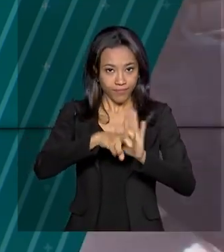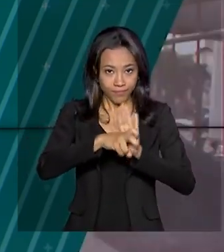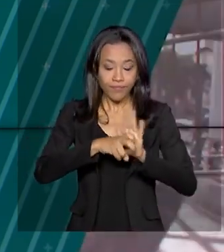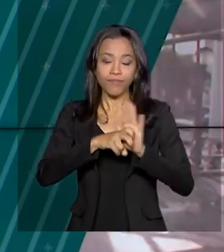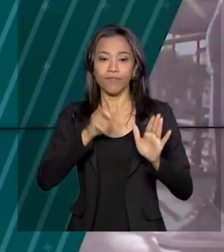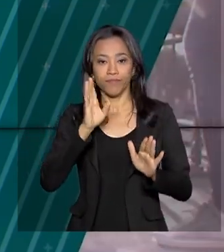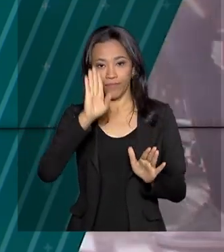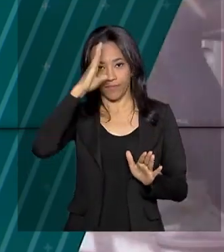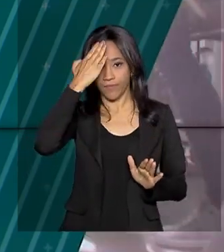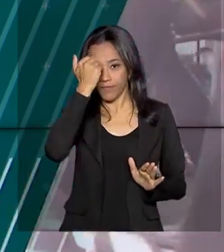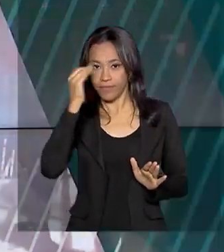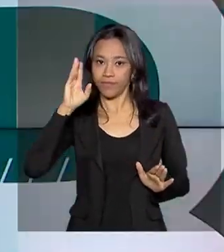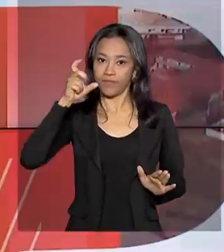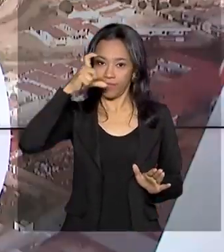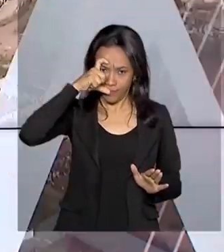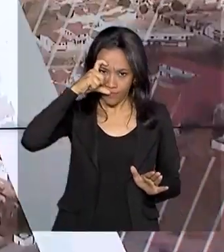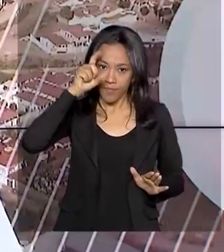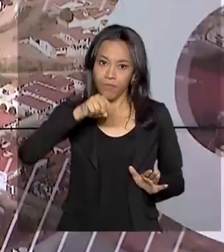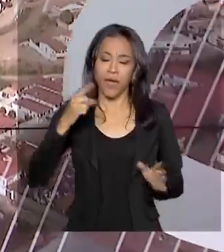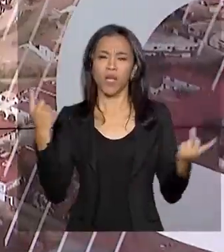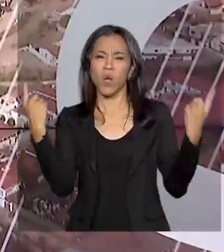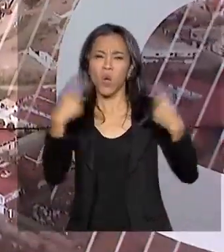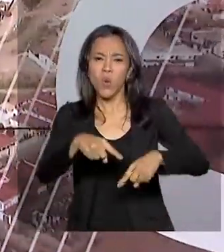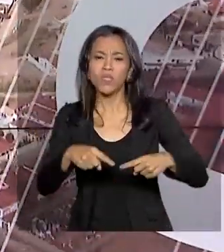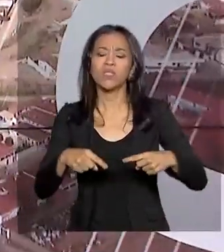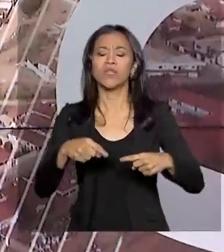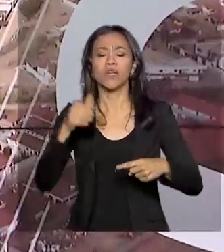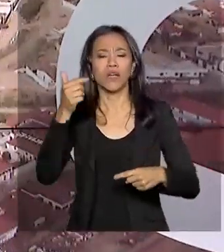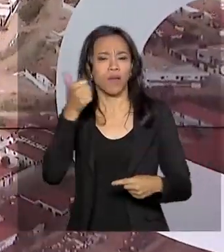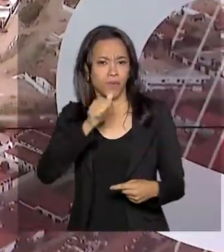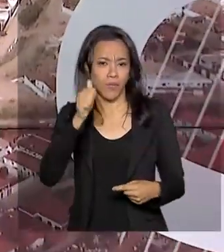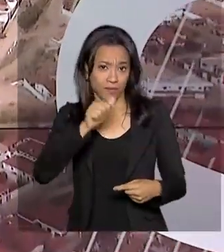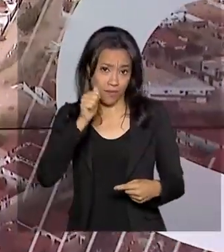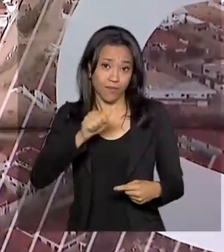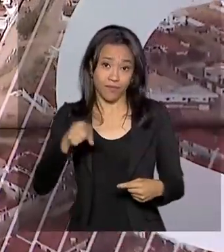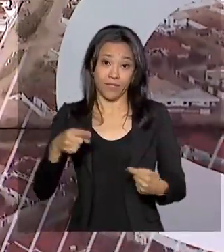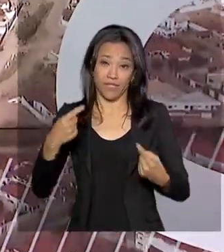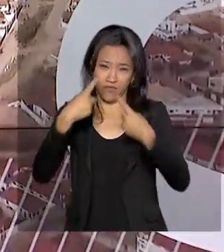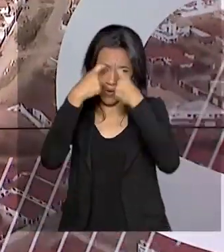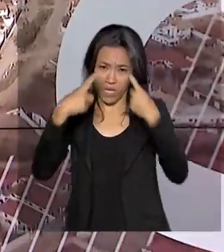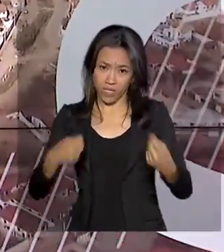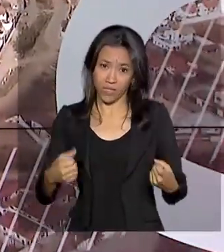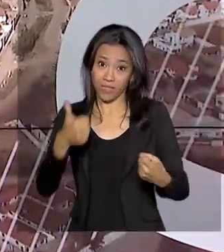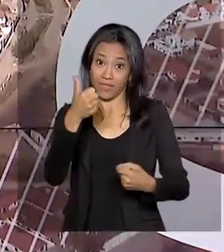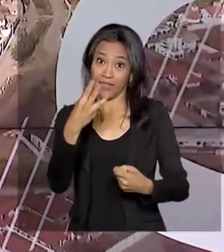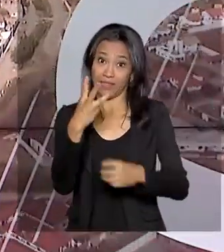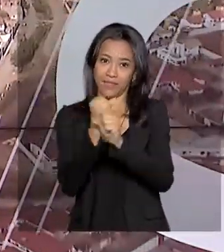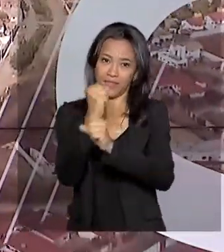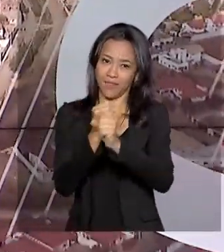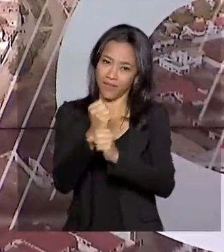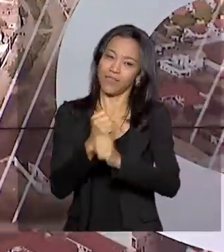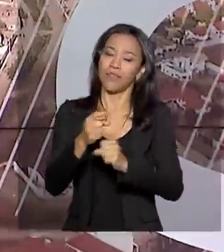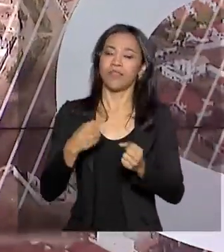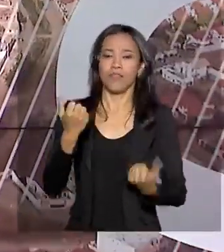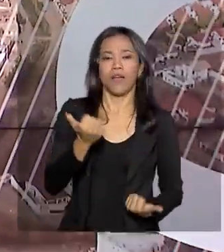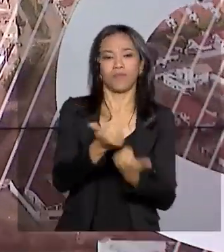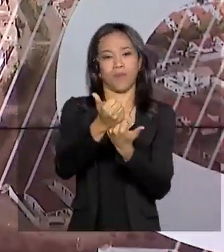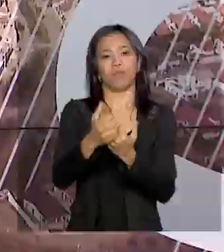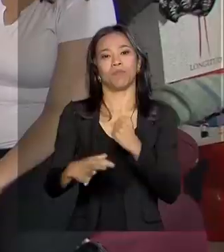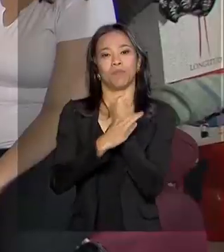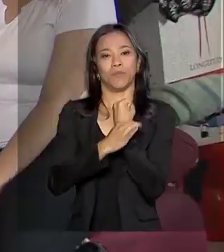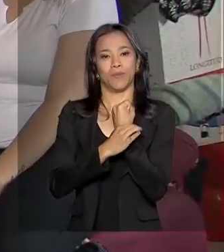a data e reforçar as ações de combate à violência contra a mulher, o Ministério da Justiça firmou um pacto para garantir mais apoio.